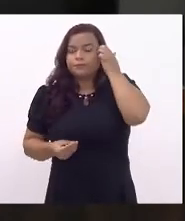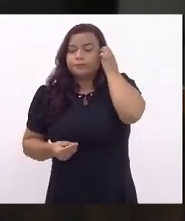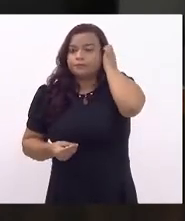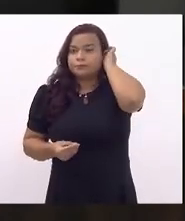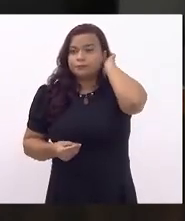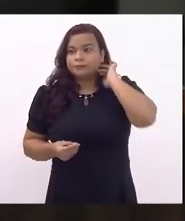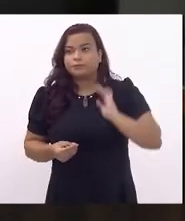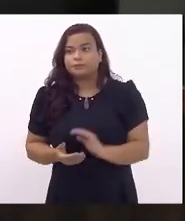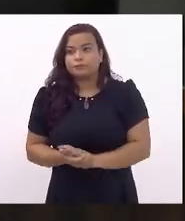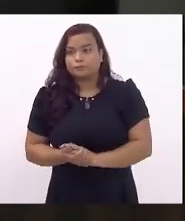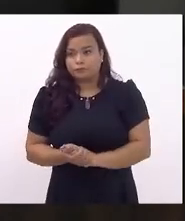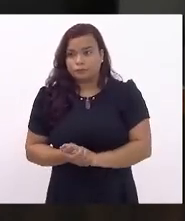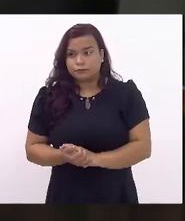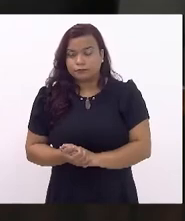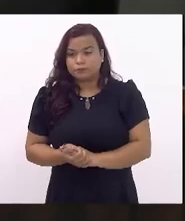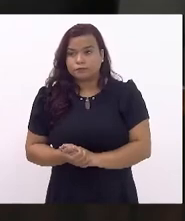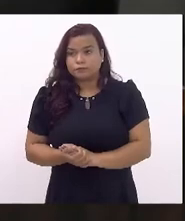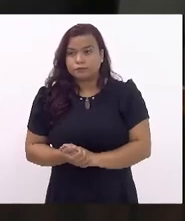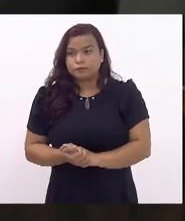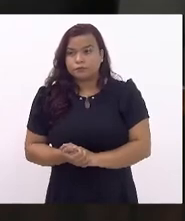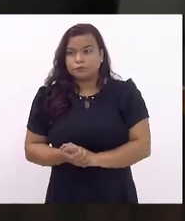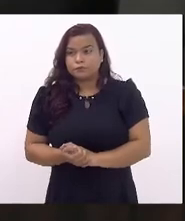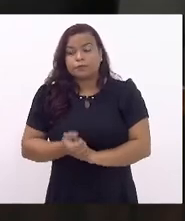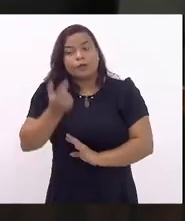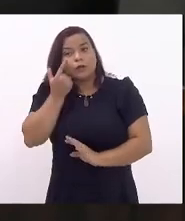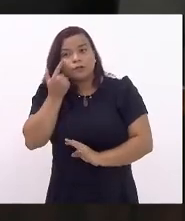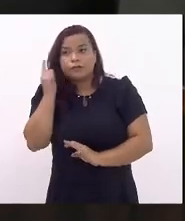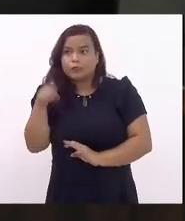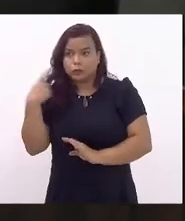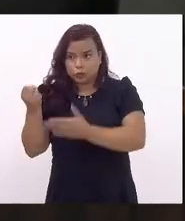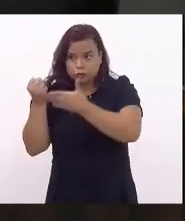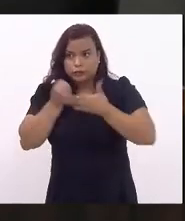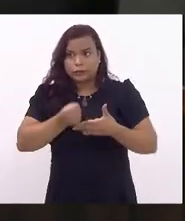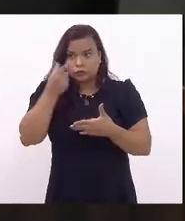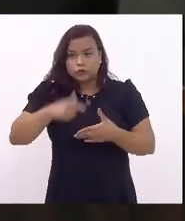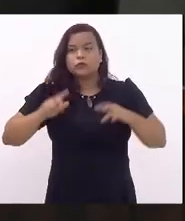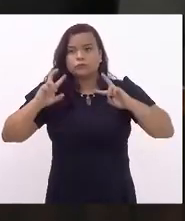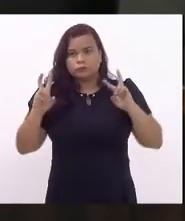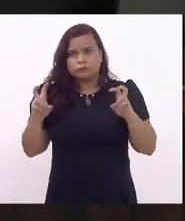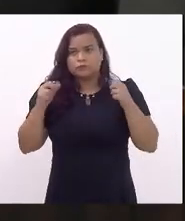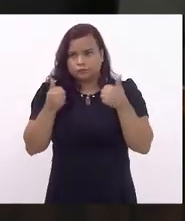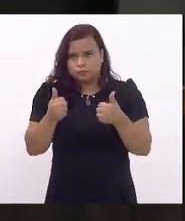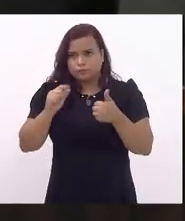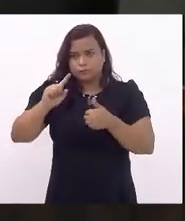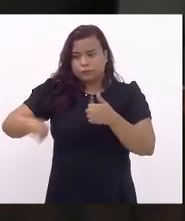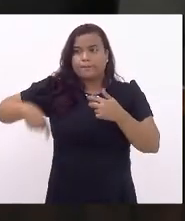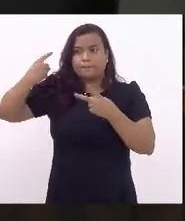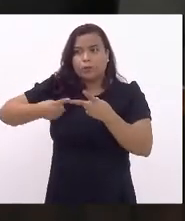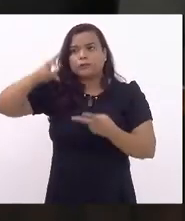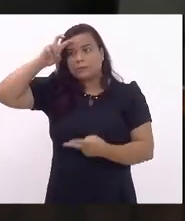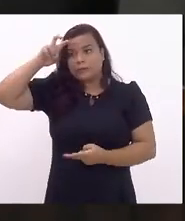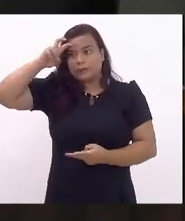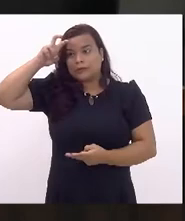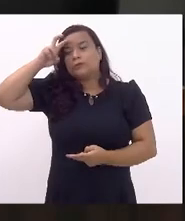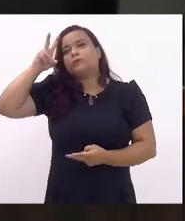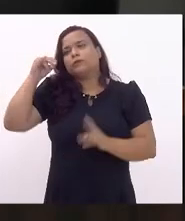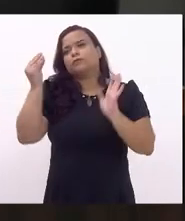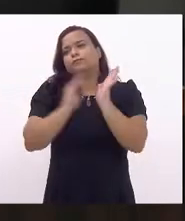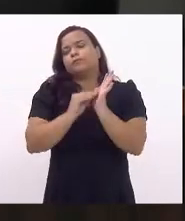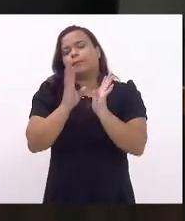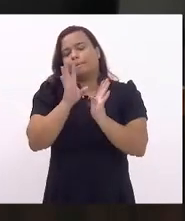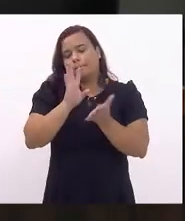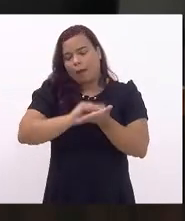para que a gente possa trazê-lo novamente. Então, na próxima quinta-feira estará em pauta.